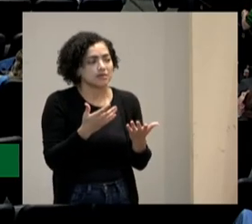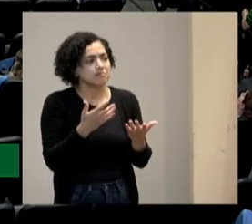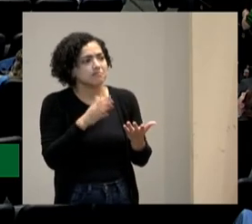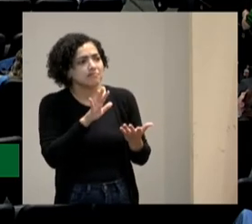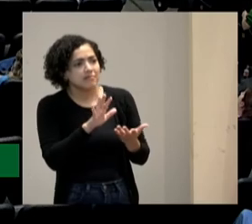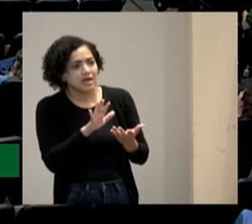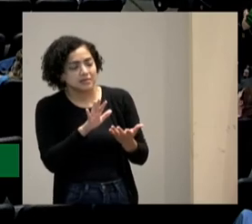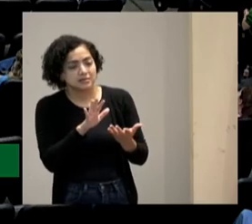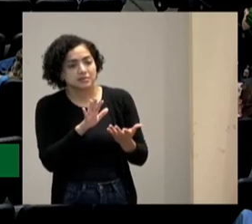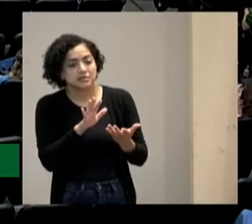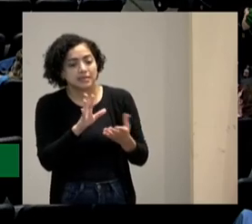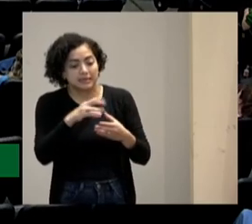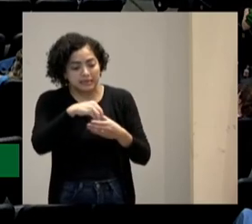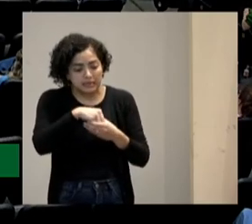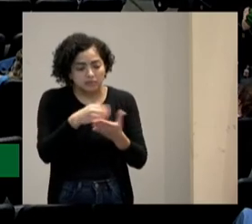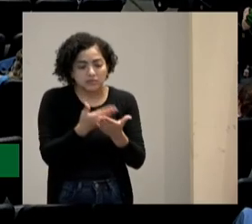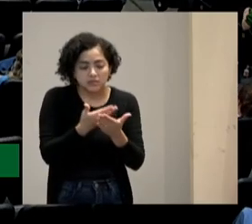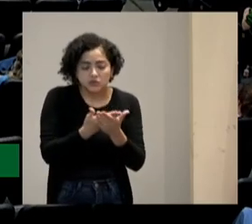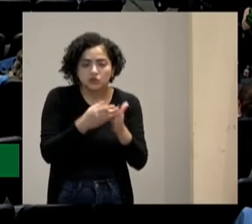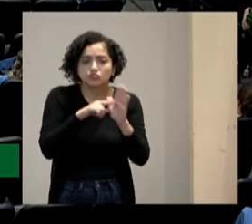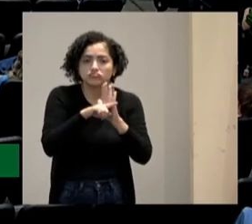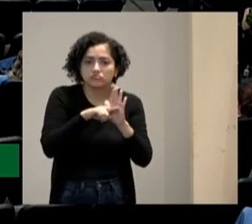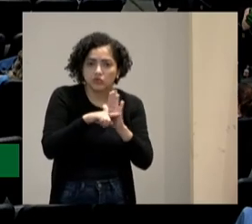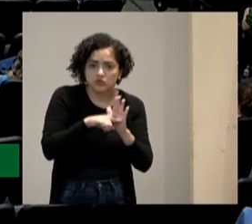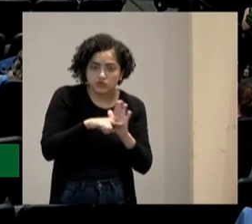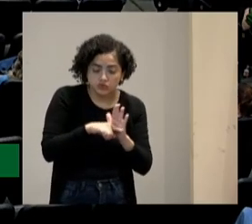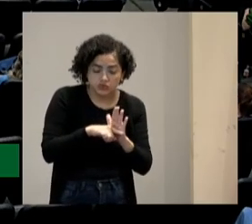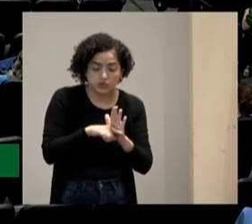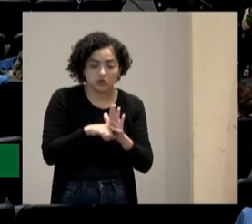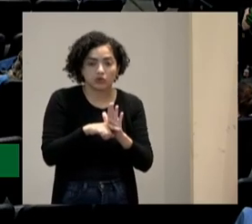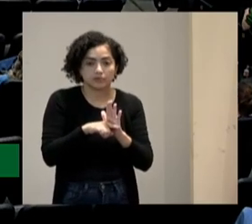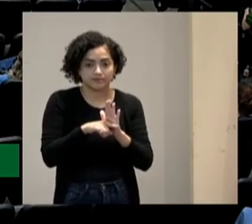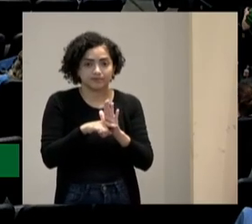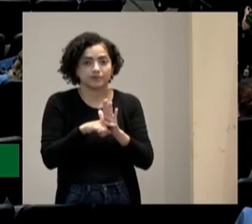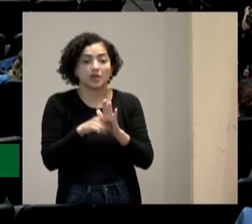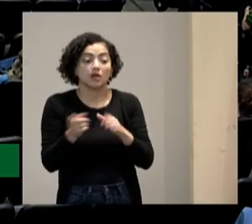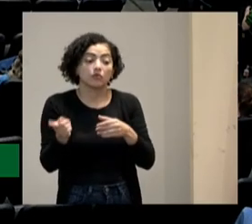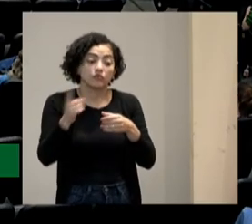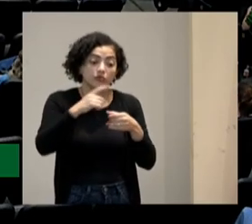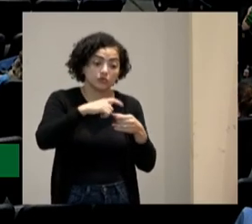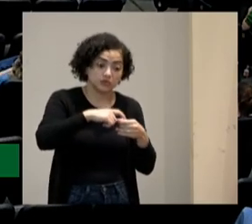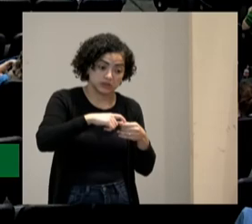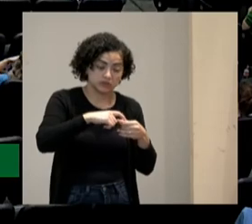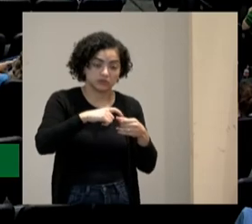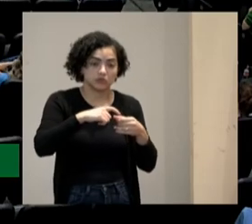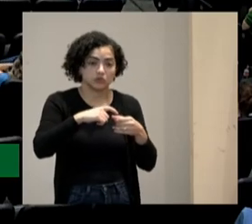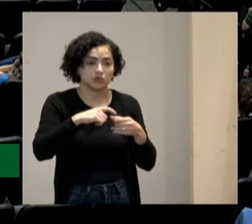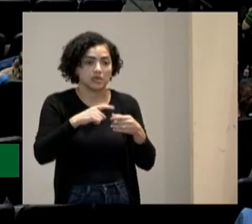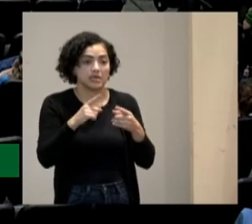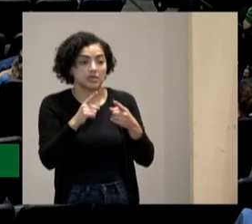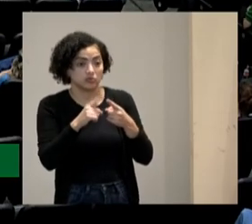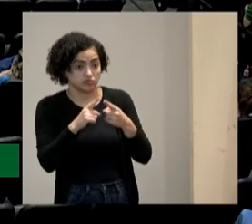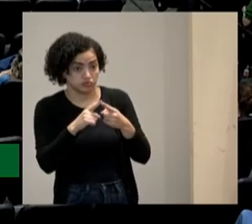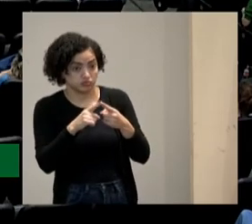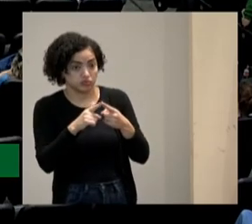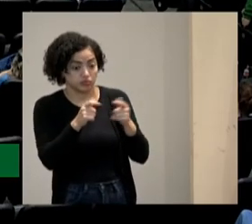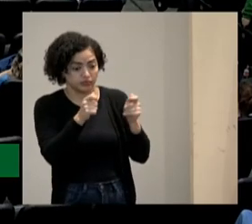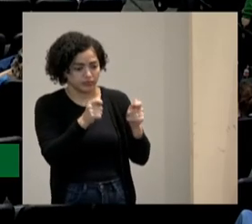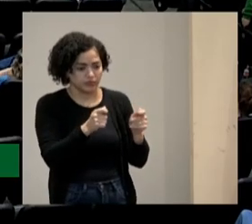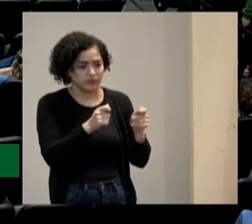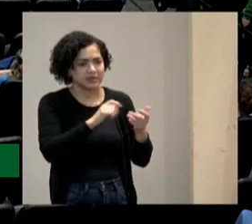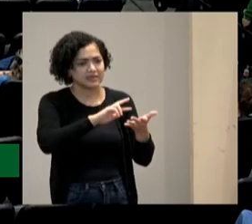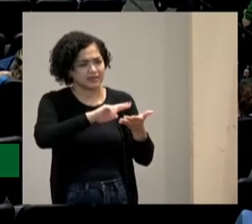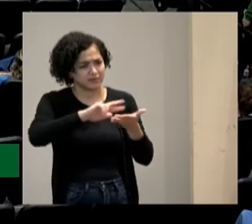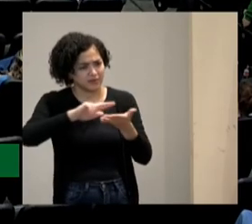dentro desse estudo todo que a gente mostrou a gente viu que tem um gap e voltando eu estou falando de um pilar a gente tem vários